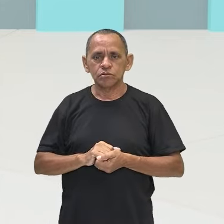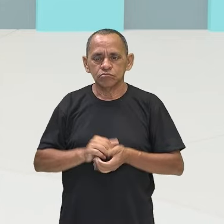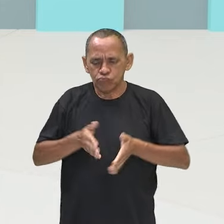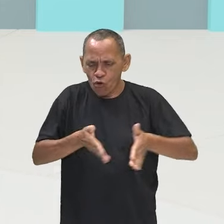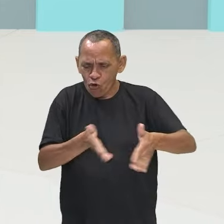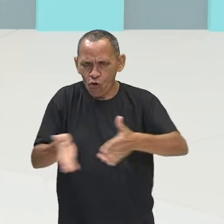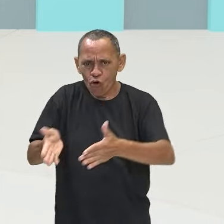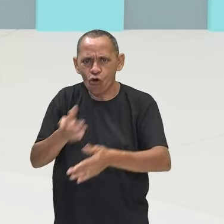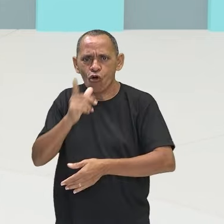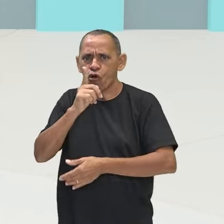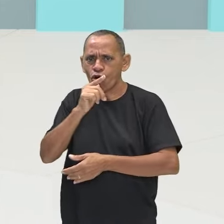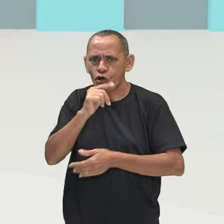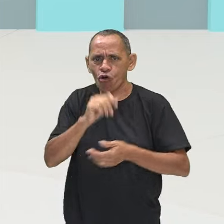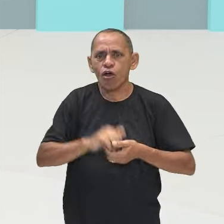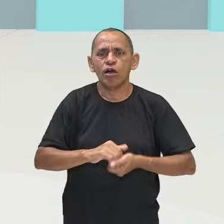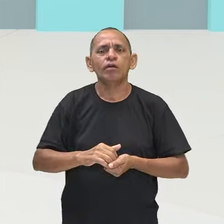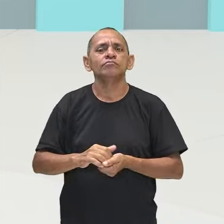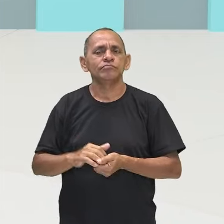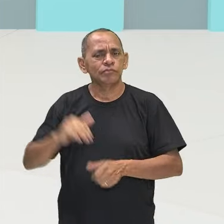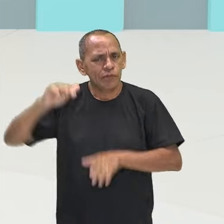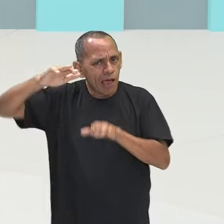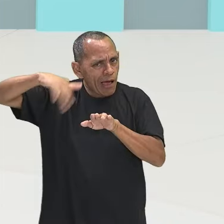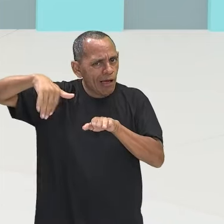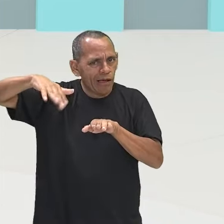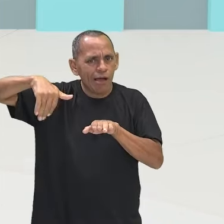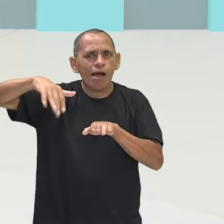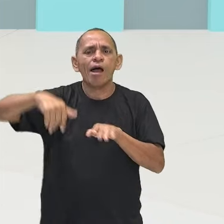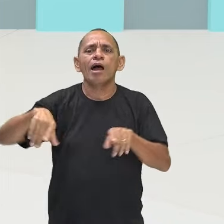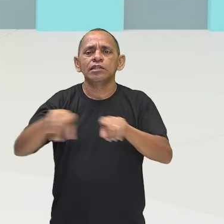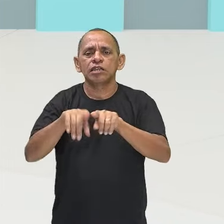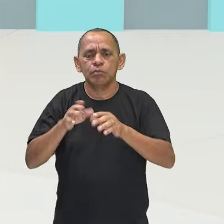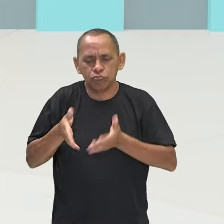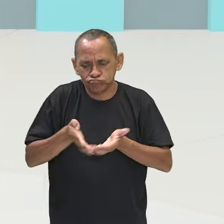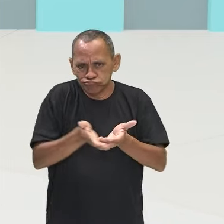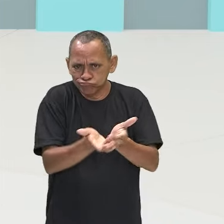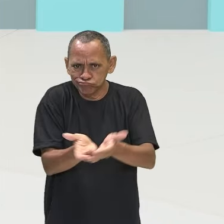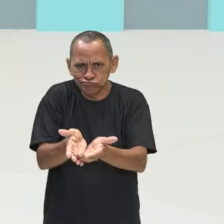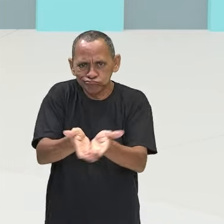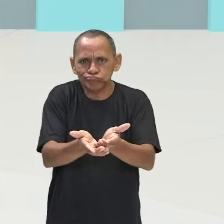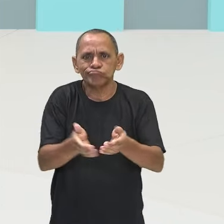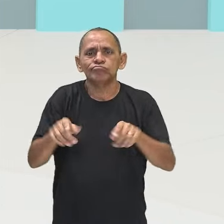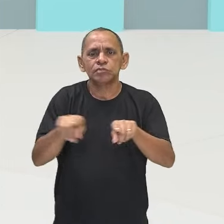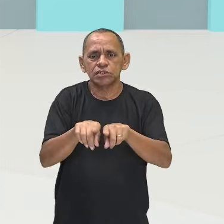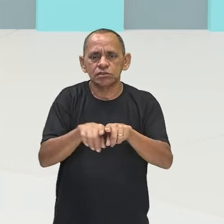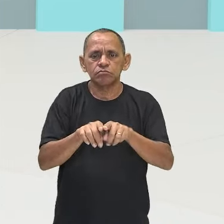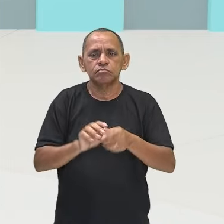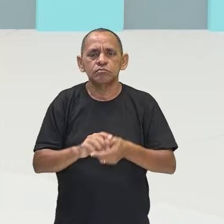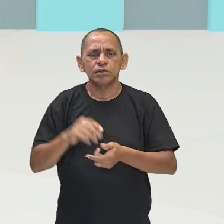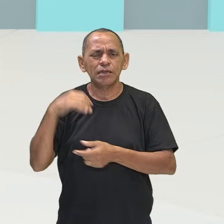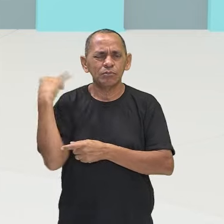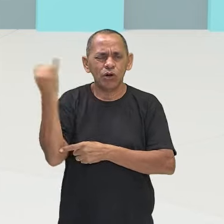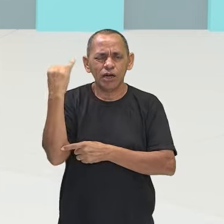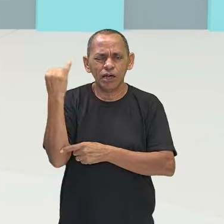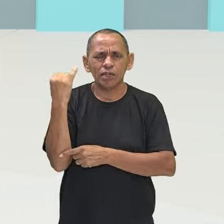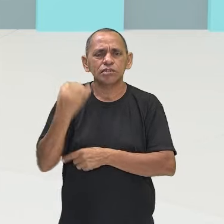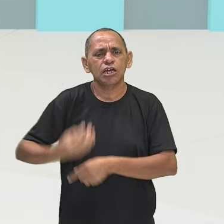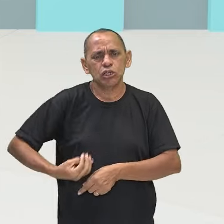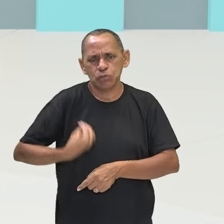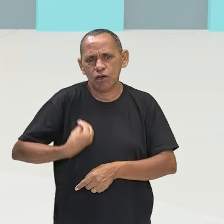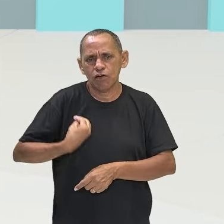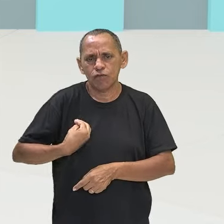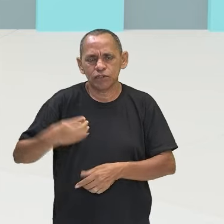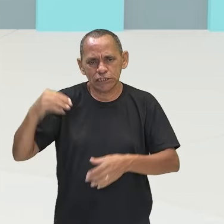habilidades de natação, canoagem, que são essenciais para sua sobrevivência e